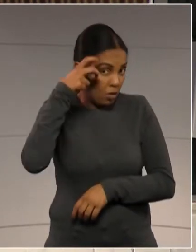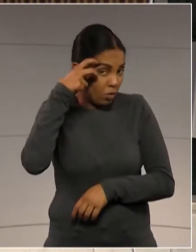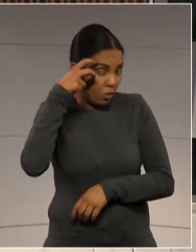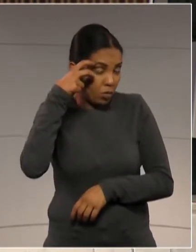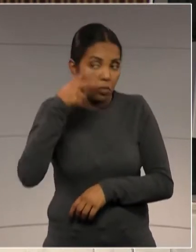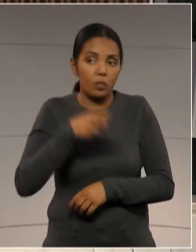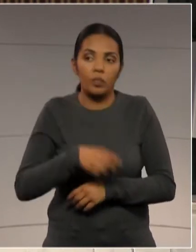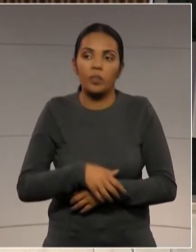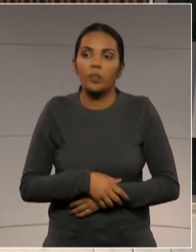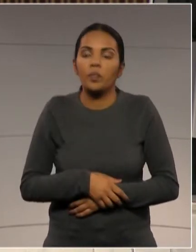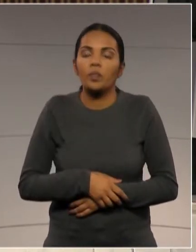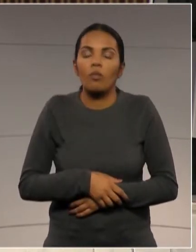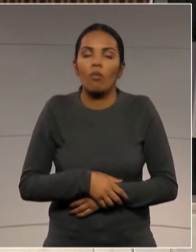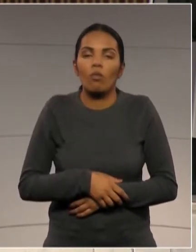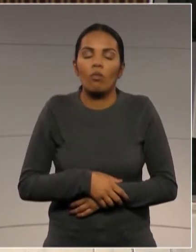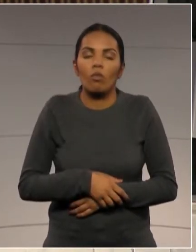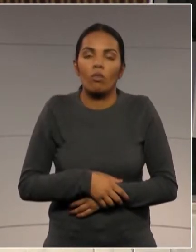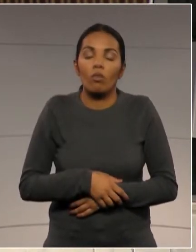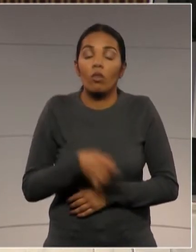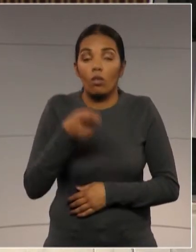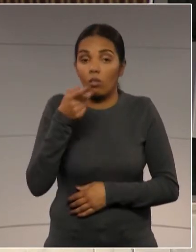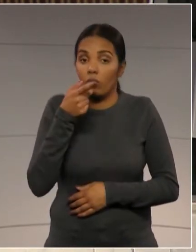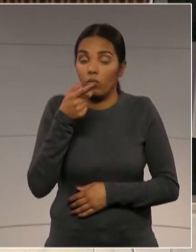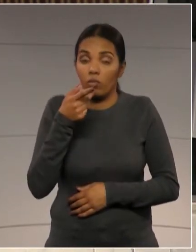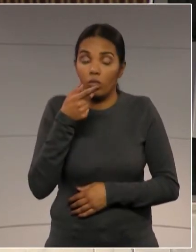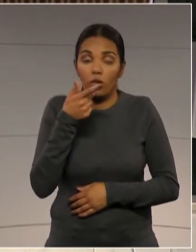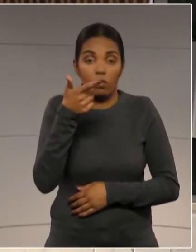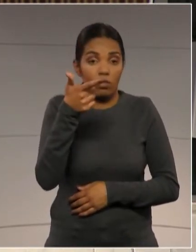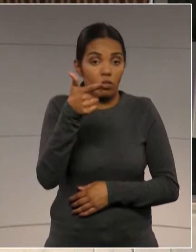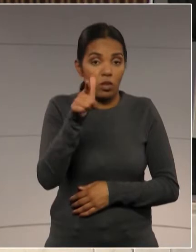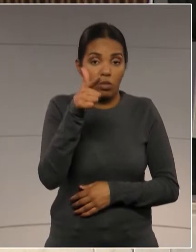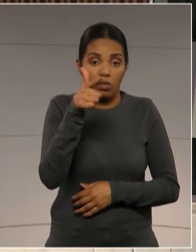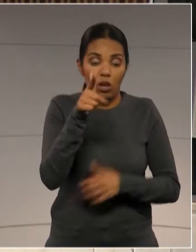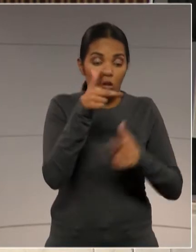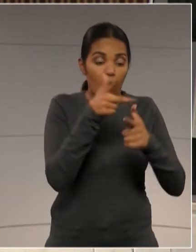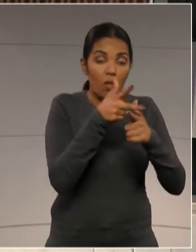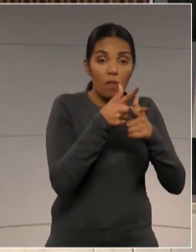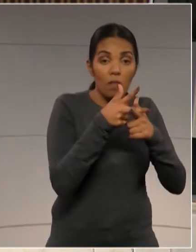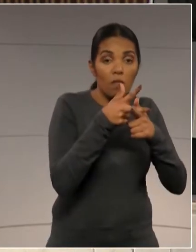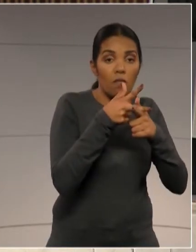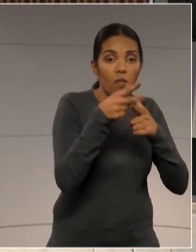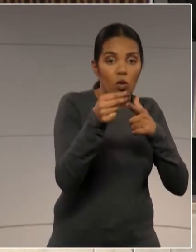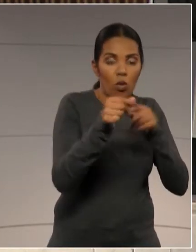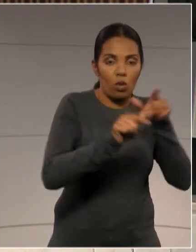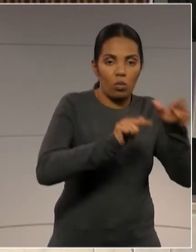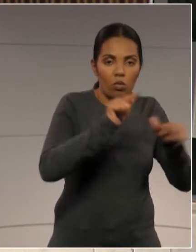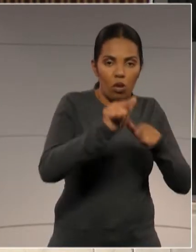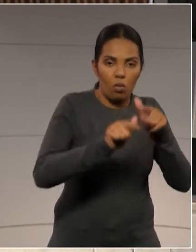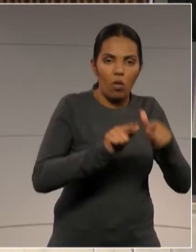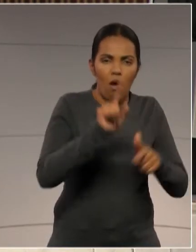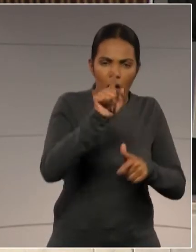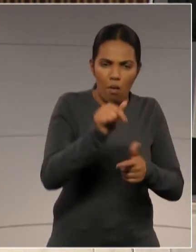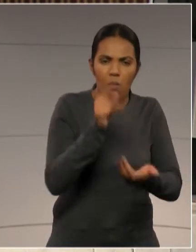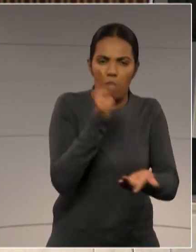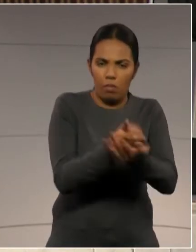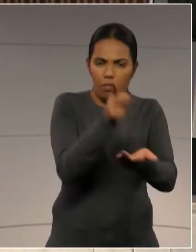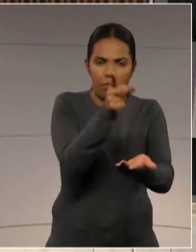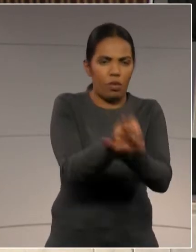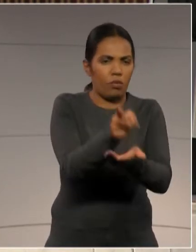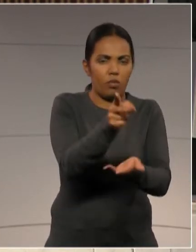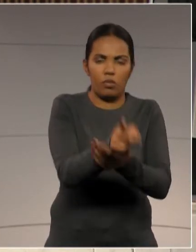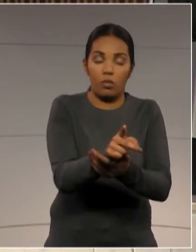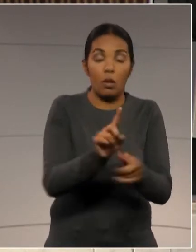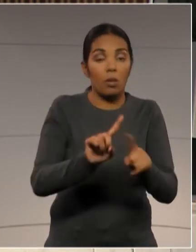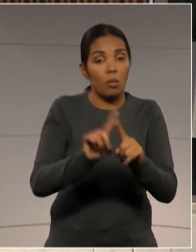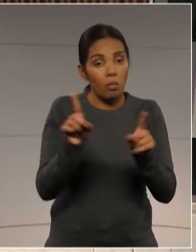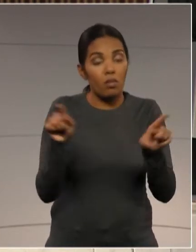que nenhuma vitória dos trabalhadores é definitiva, mas